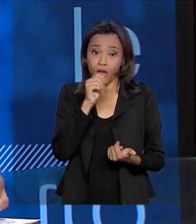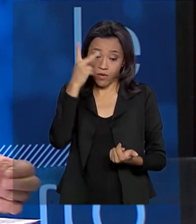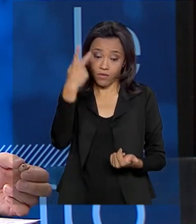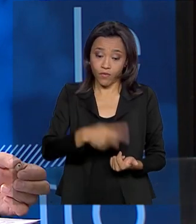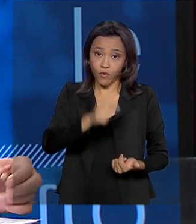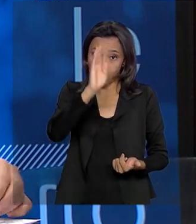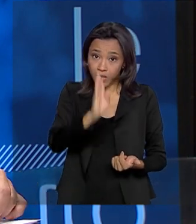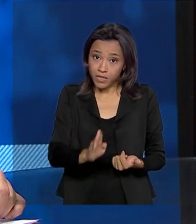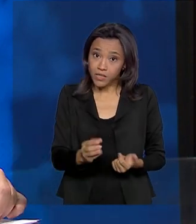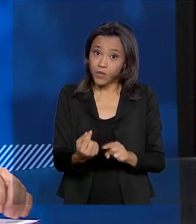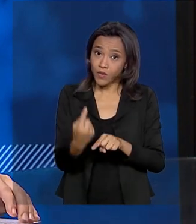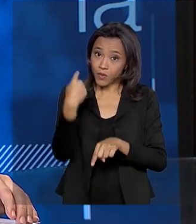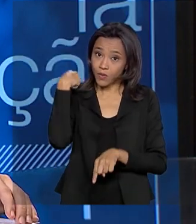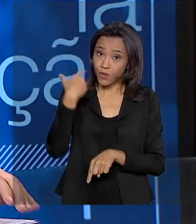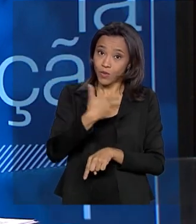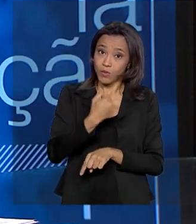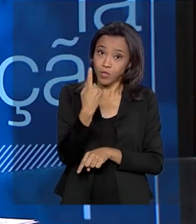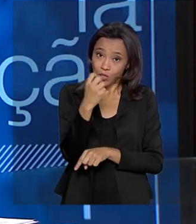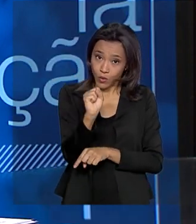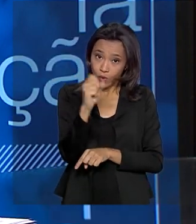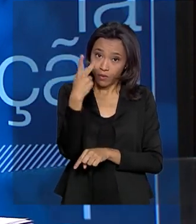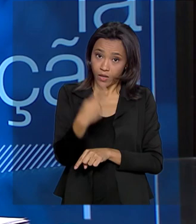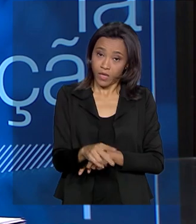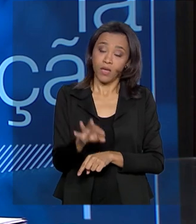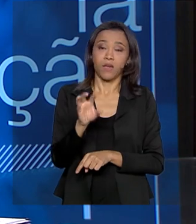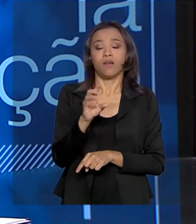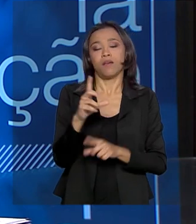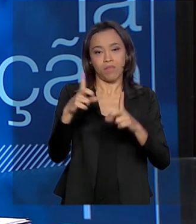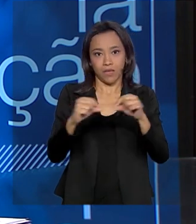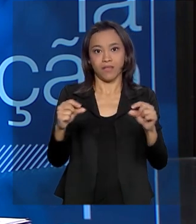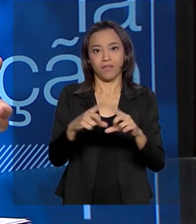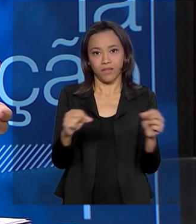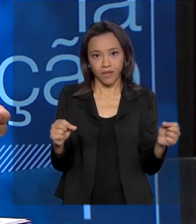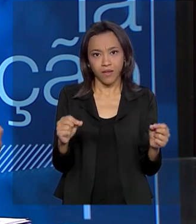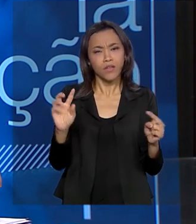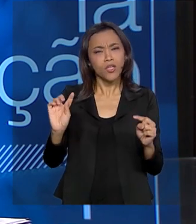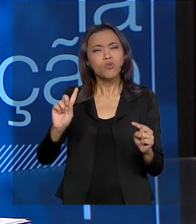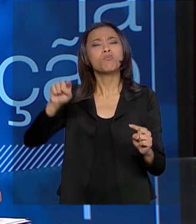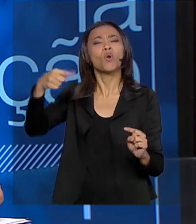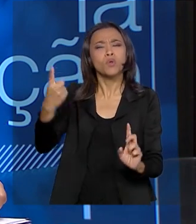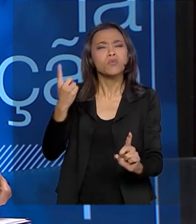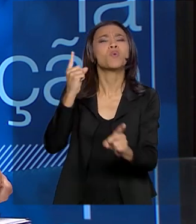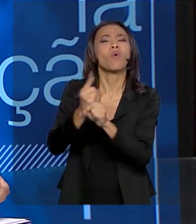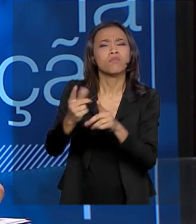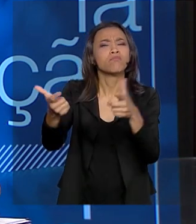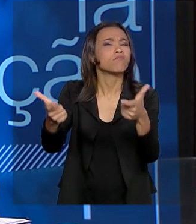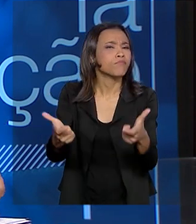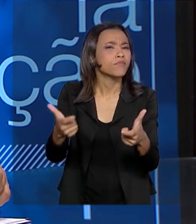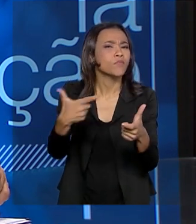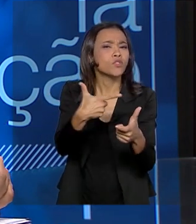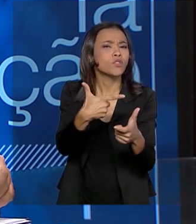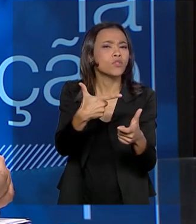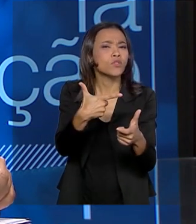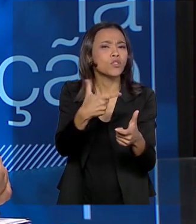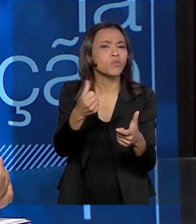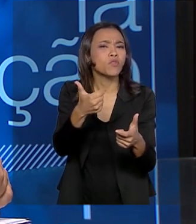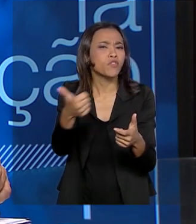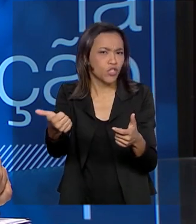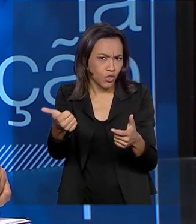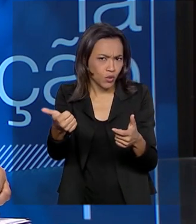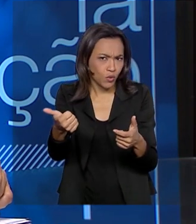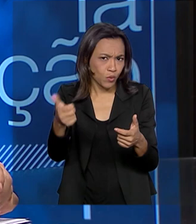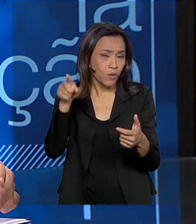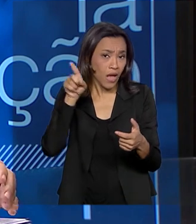2018, aqui em Brasília, na capital federal. E o próximo vai ser em 2021, no ano que vem, no